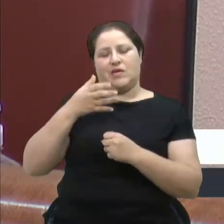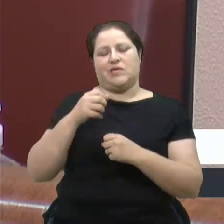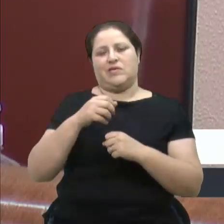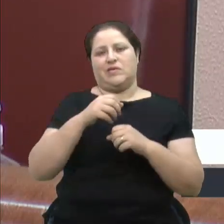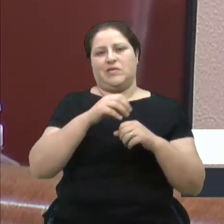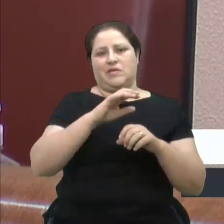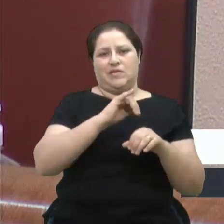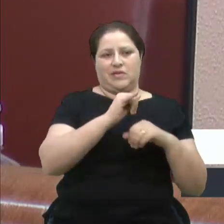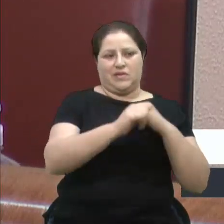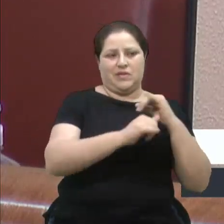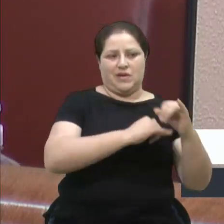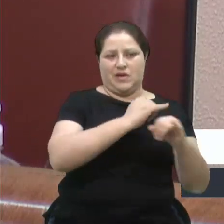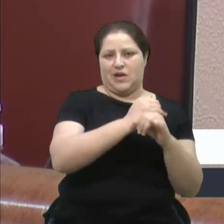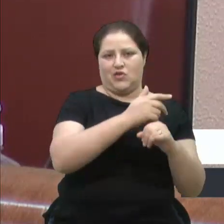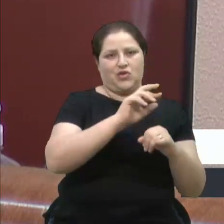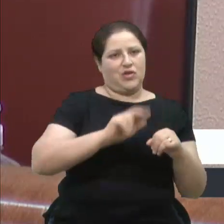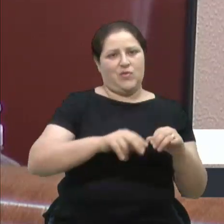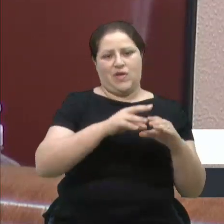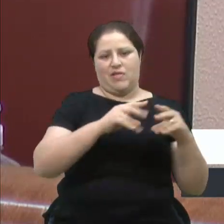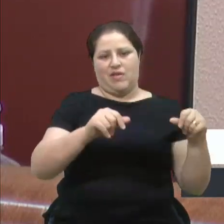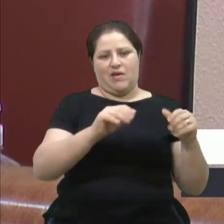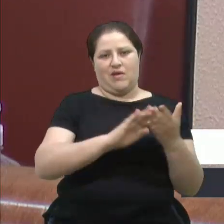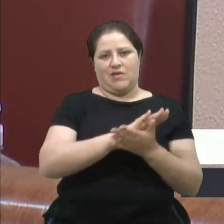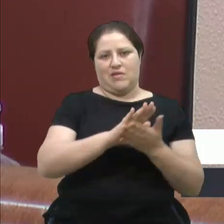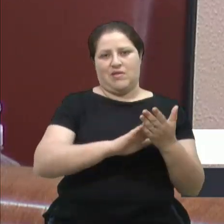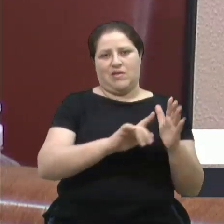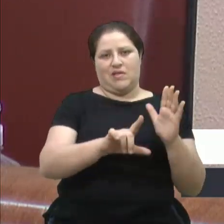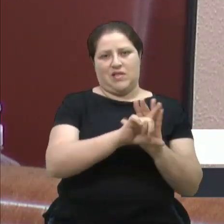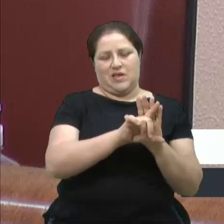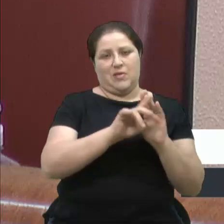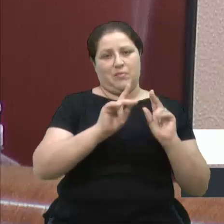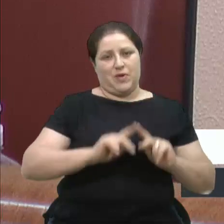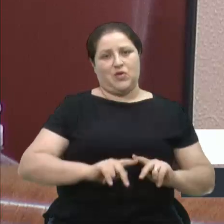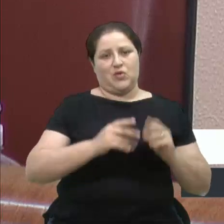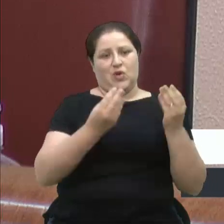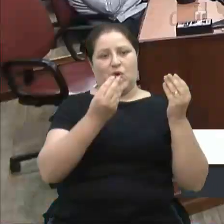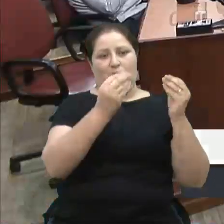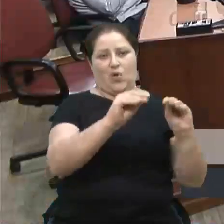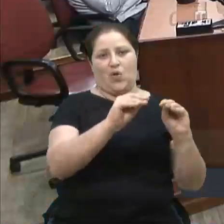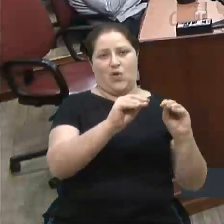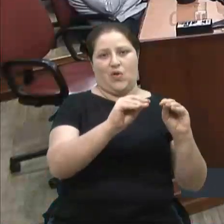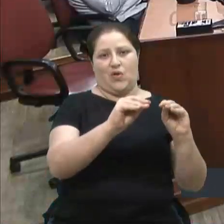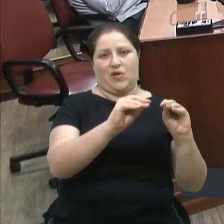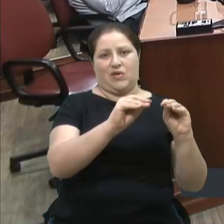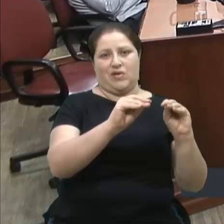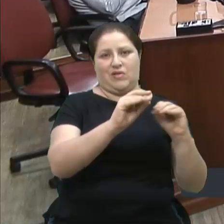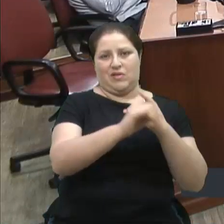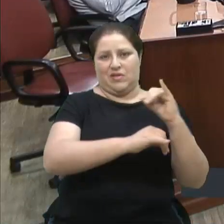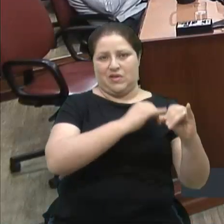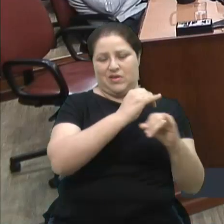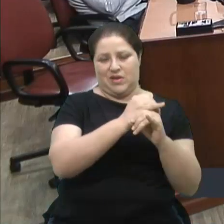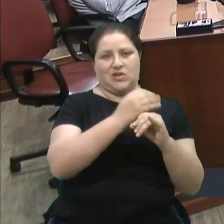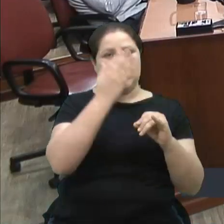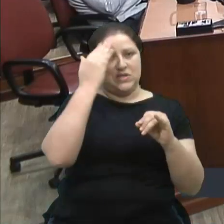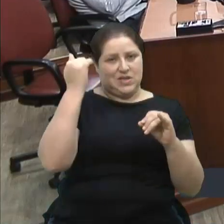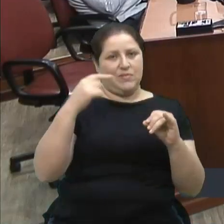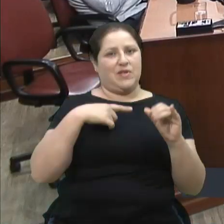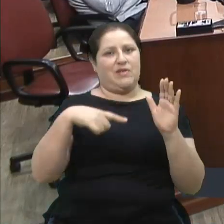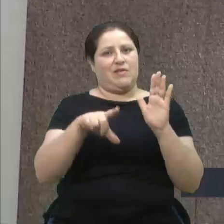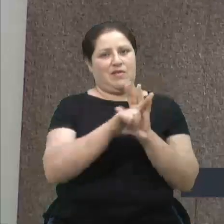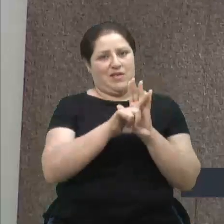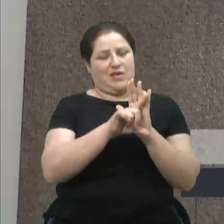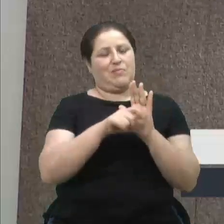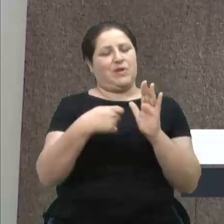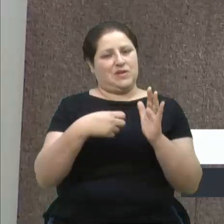sabe o compromisso que tem a responsabilidade e pode pagar por isso. A lei está ali. Obrigado. Exatamente, vereador. E a importância que a